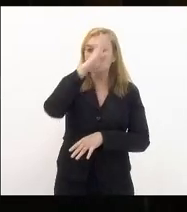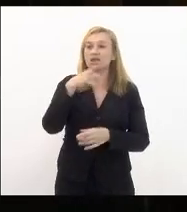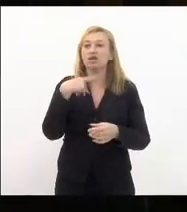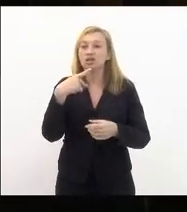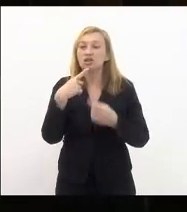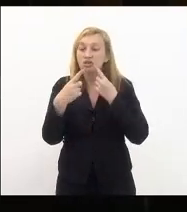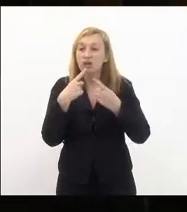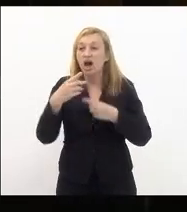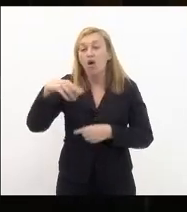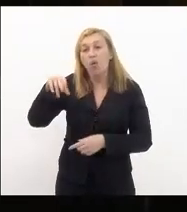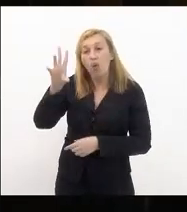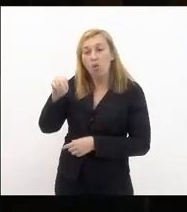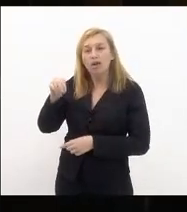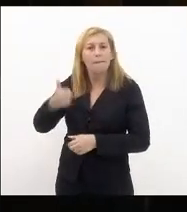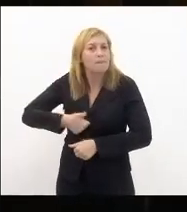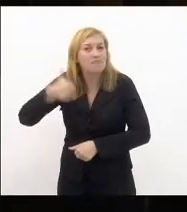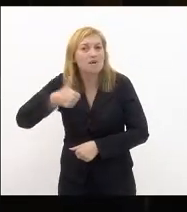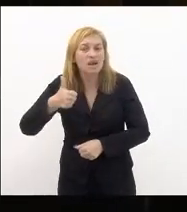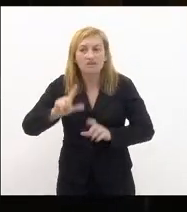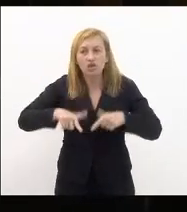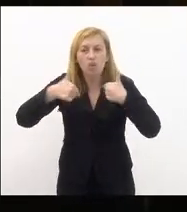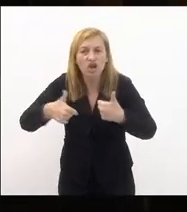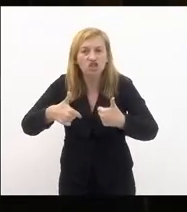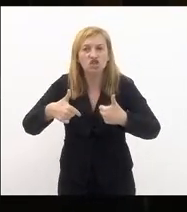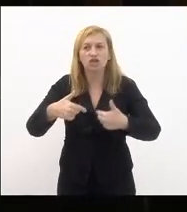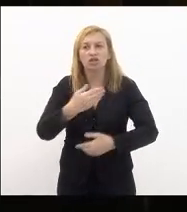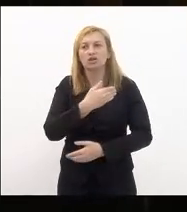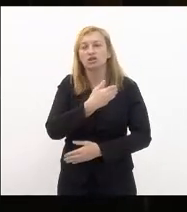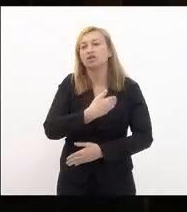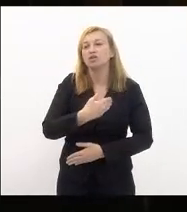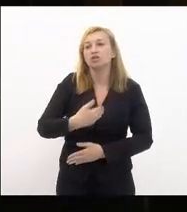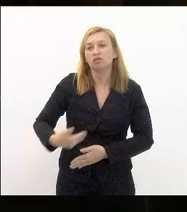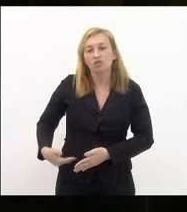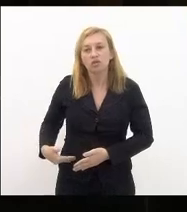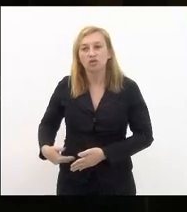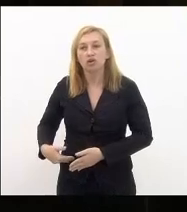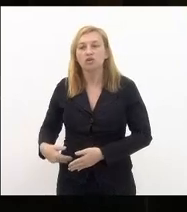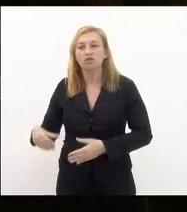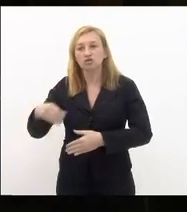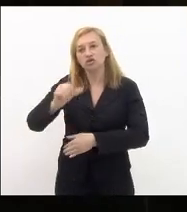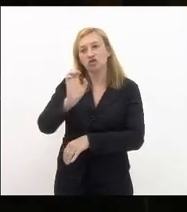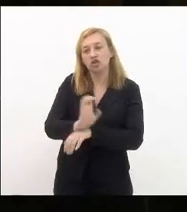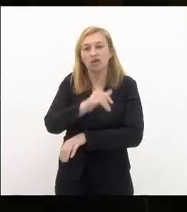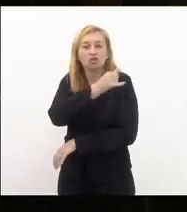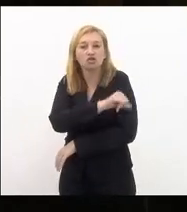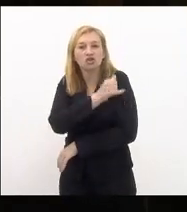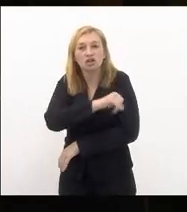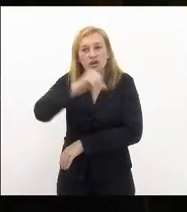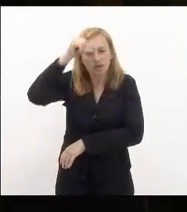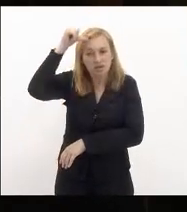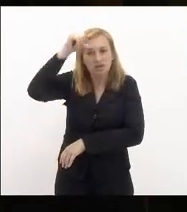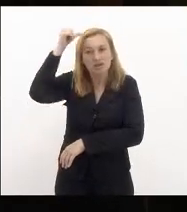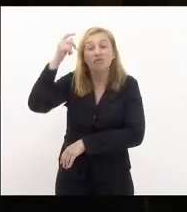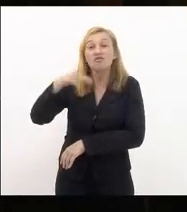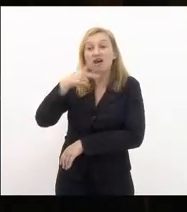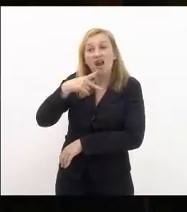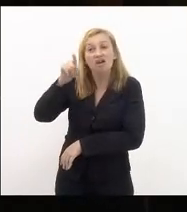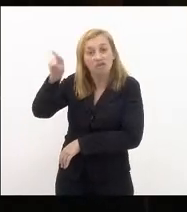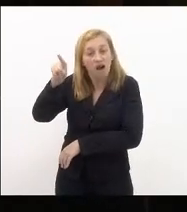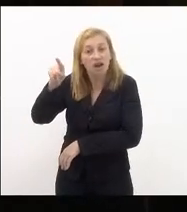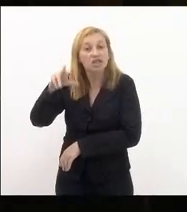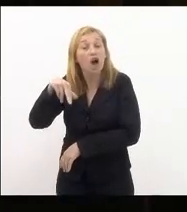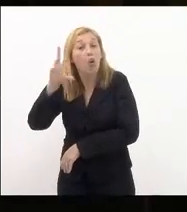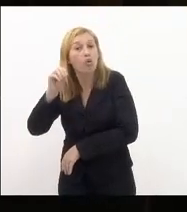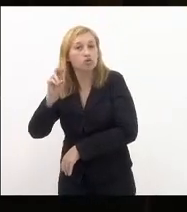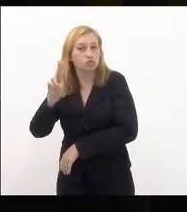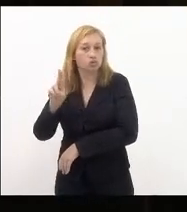e a primeira vez que uma ação de um governador o nosso governador do estado do Rio de Janeiro Cláudio Castro é citada no plenário da ONU